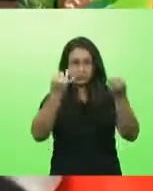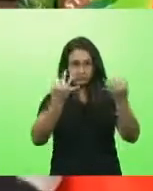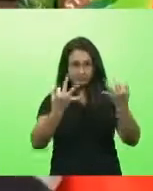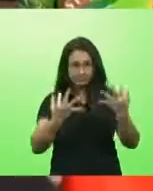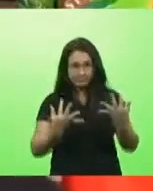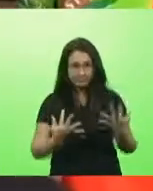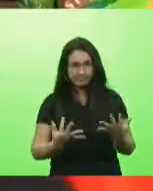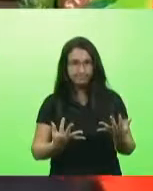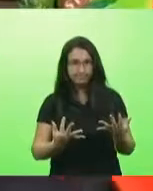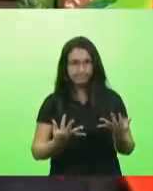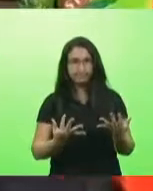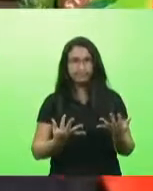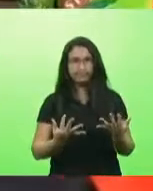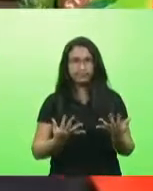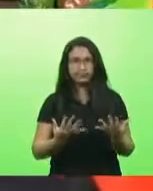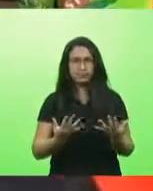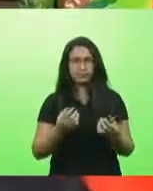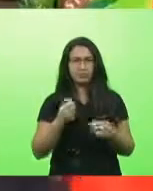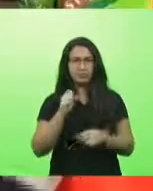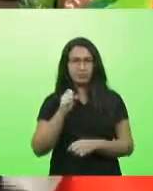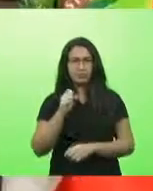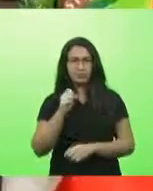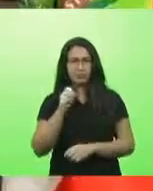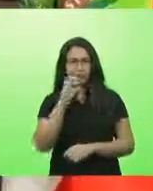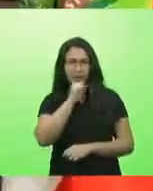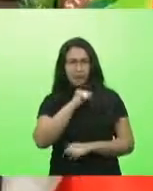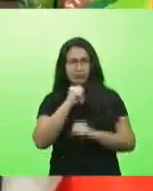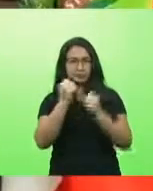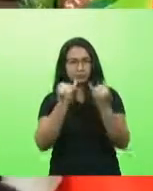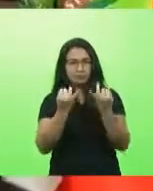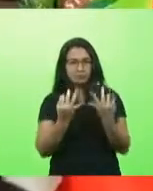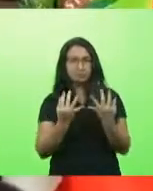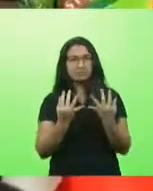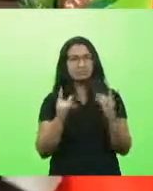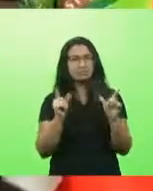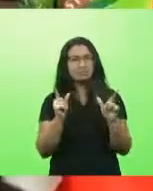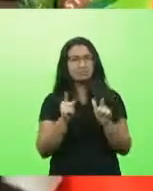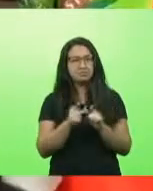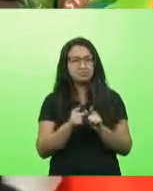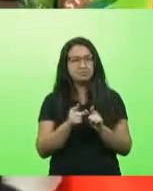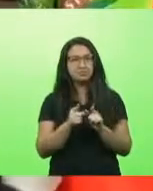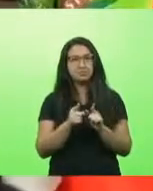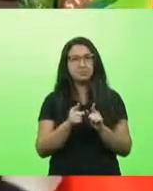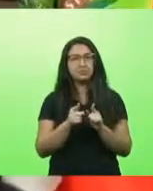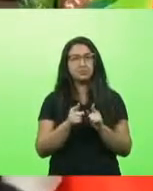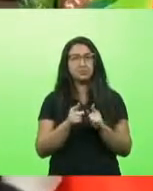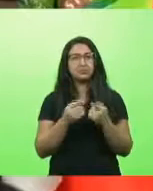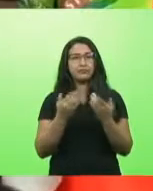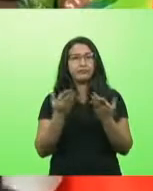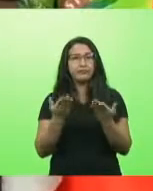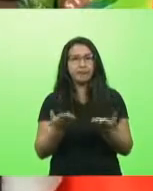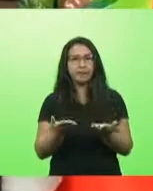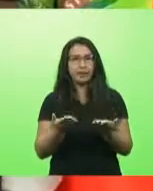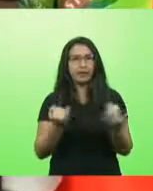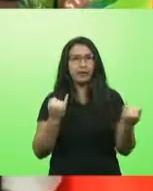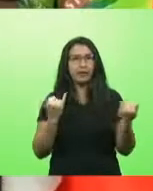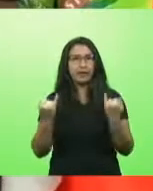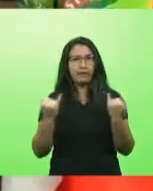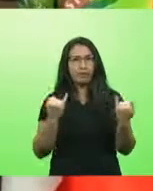comandante geral mas só para ter uma ideia aqui essa essa informação está ela está